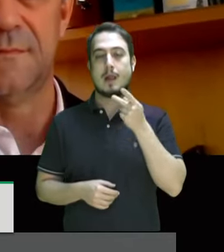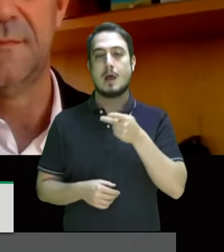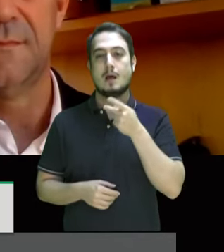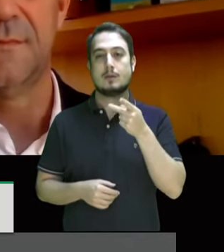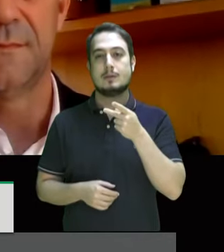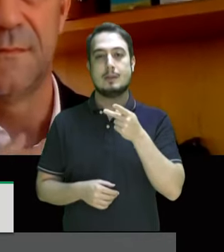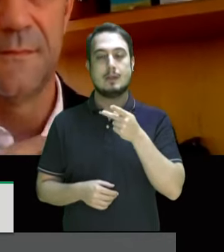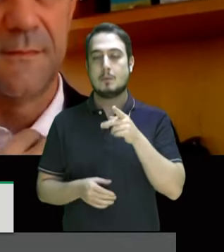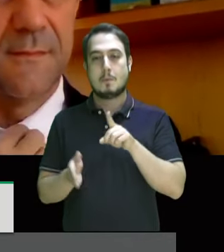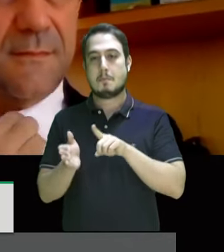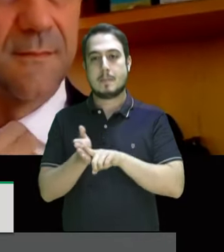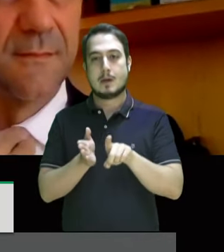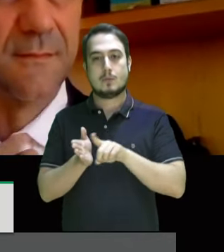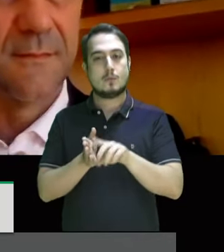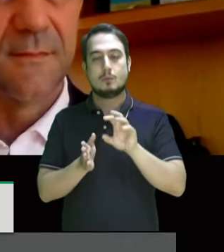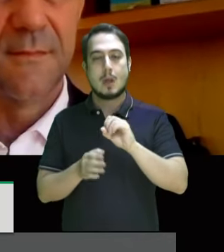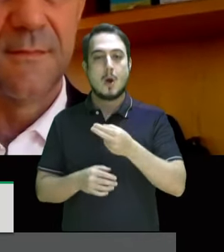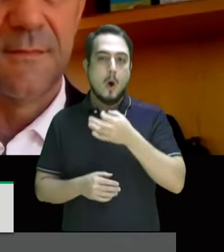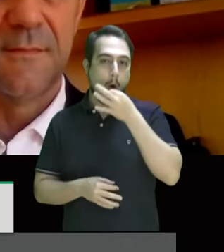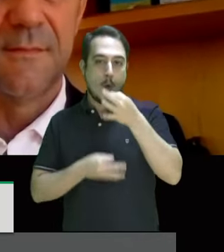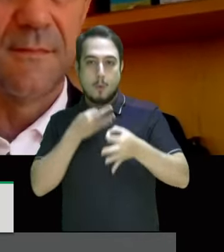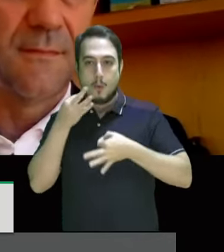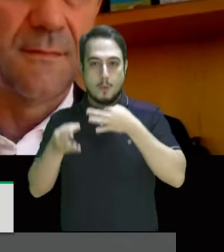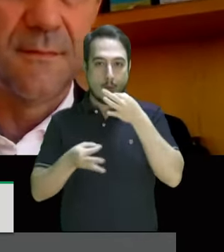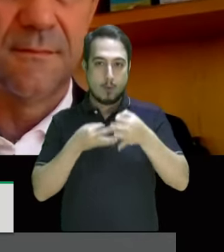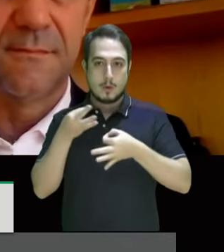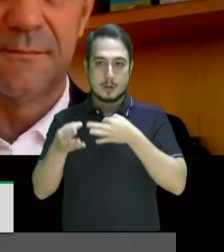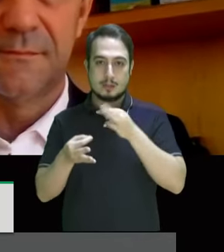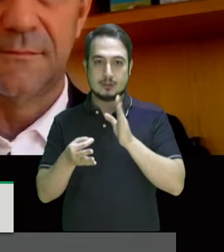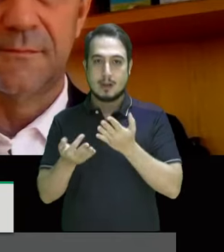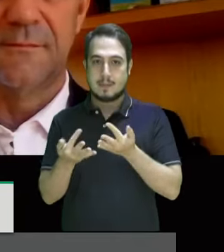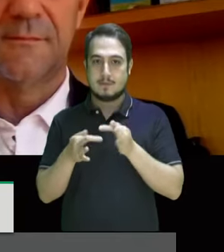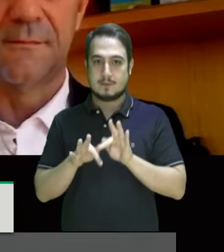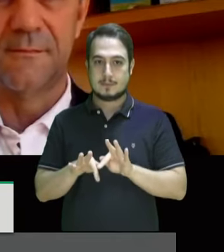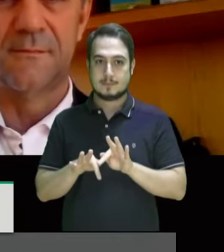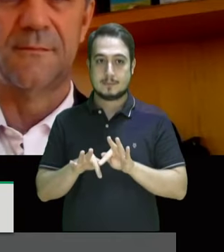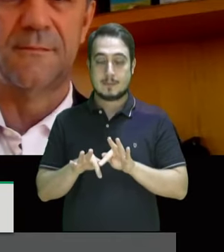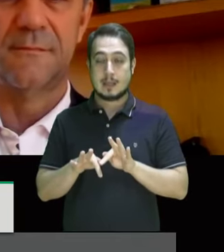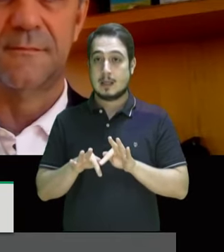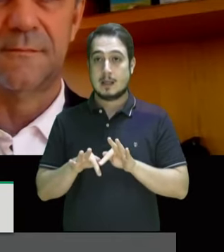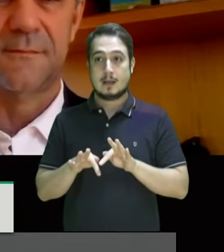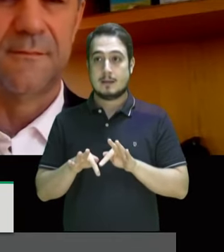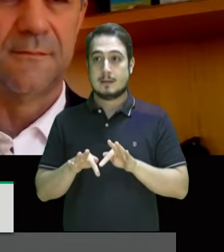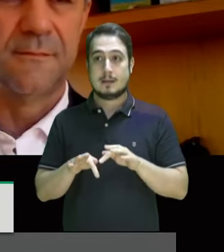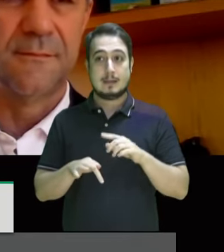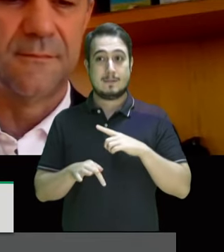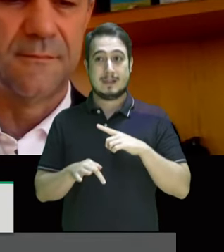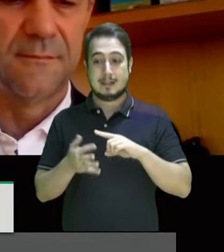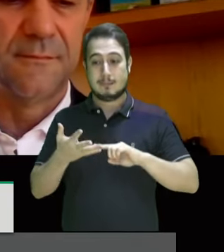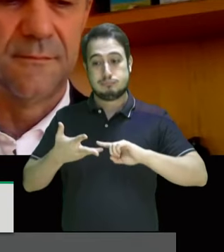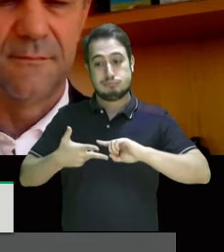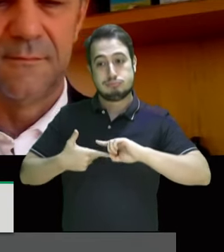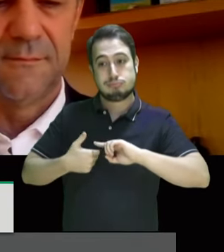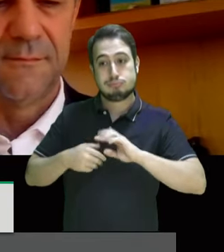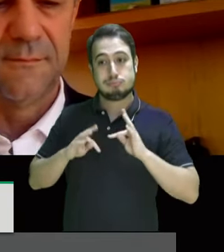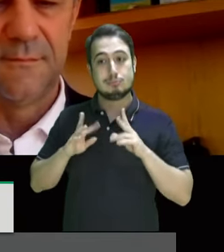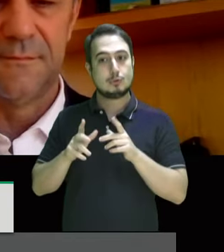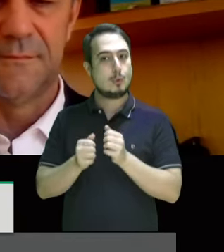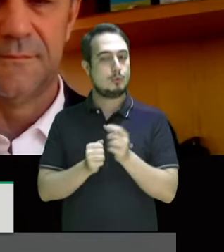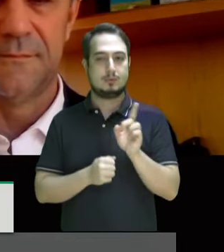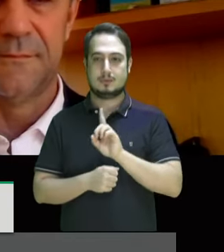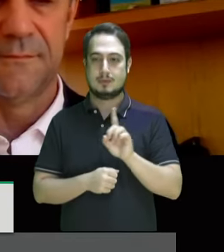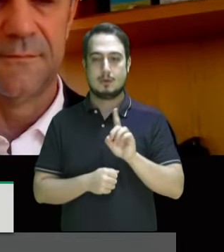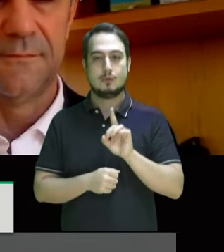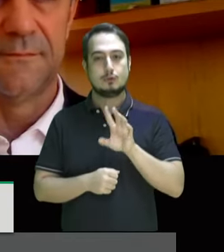uma segunda manifestação já como consideração final não vamos destinar a palavra a todos a menos que alguém peça